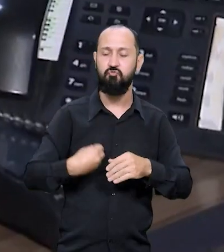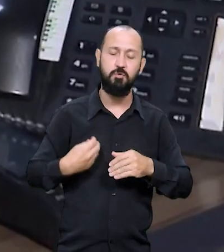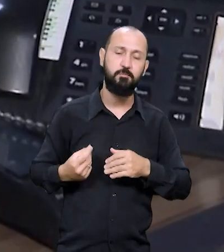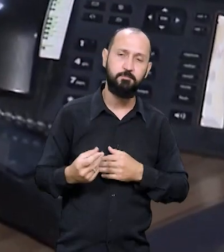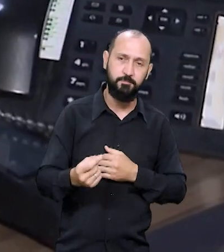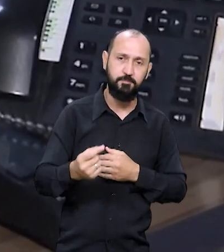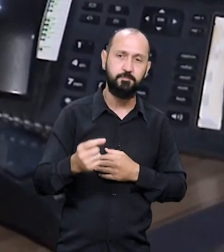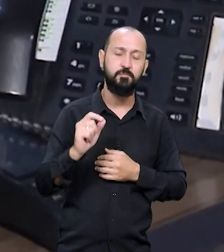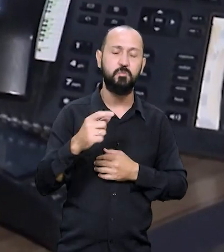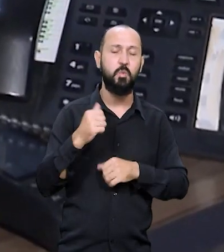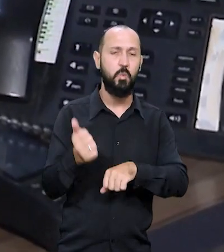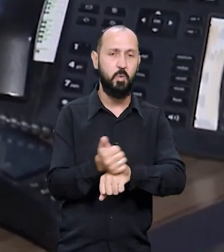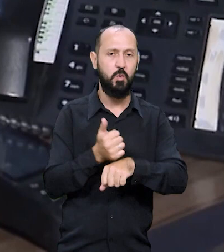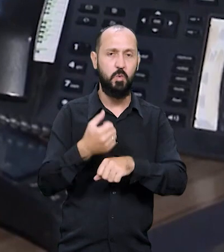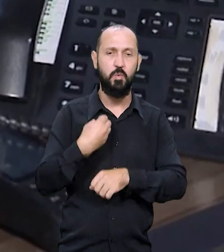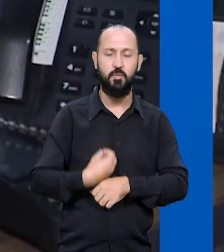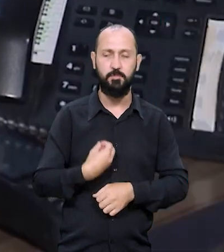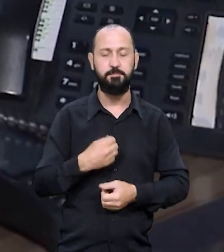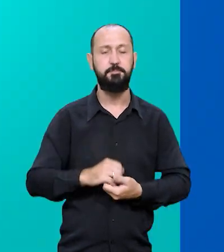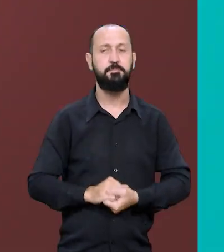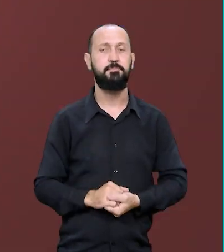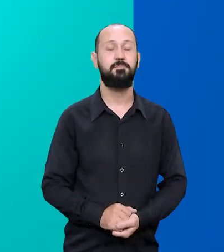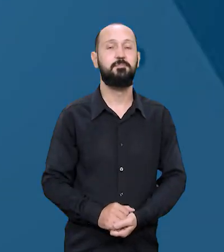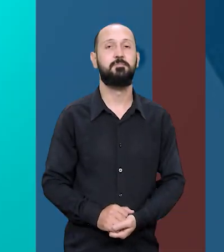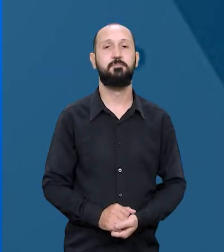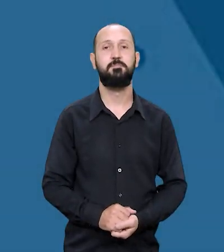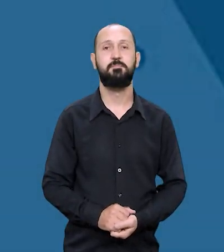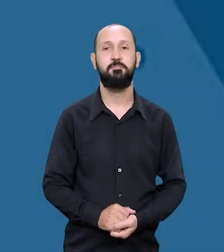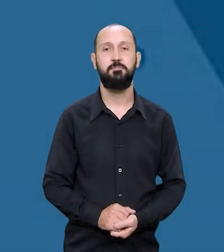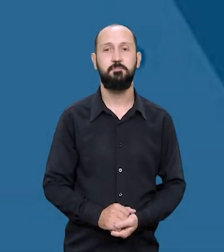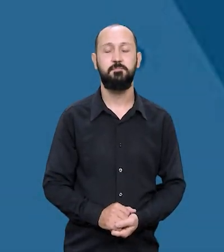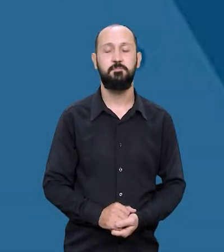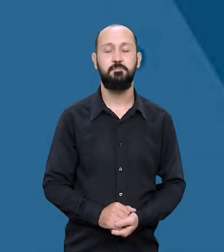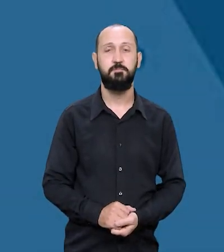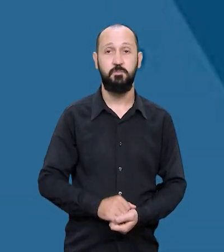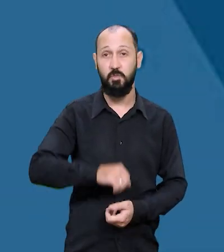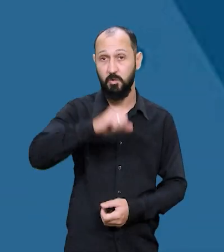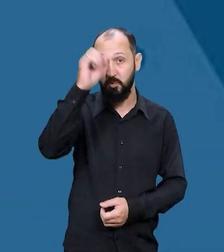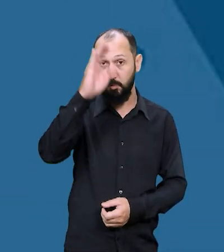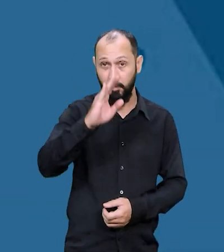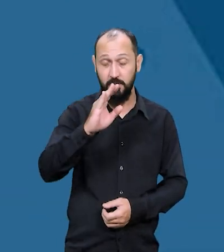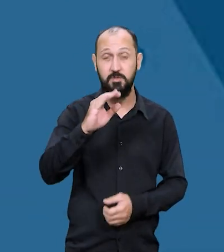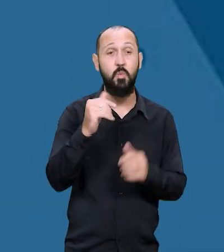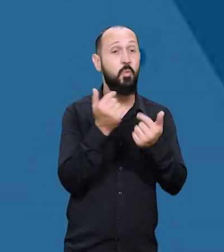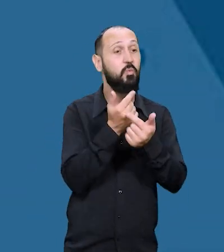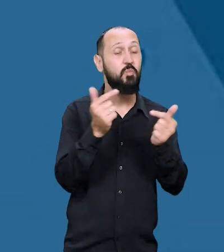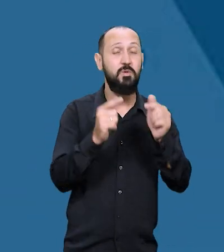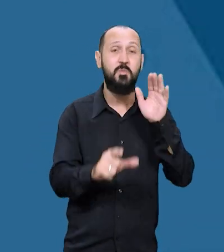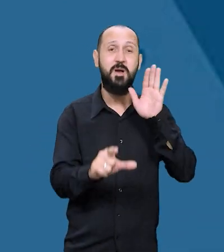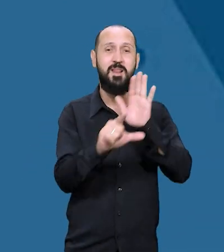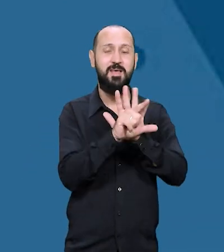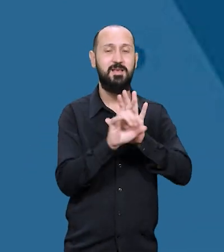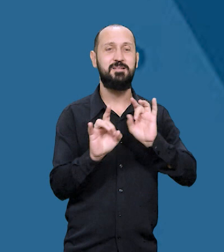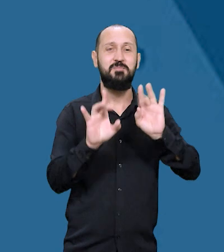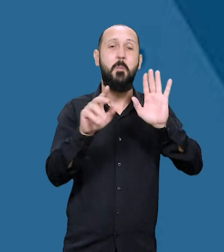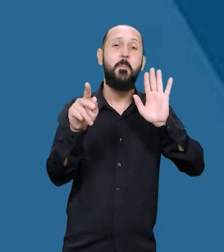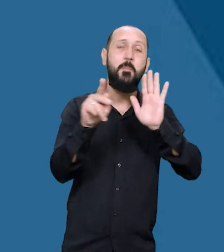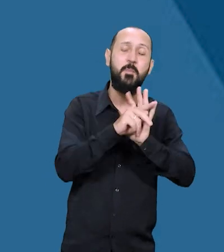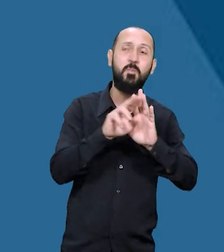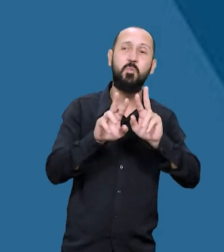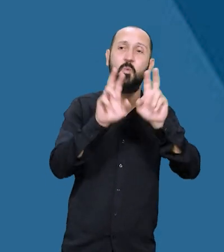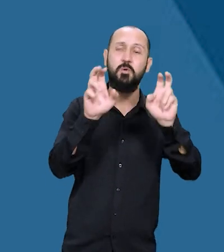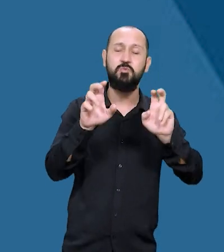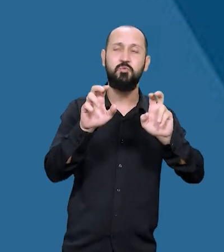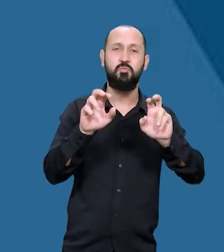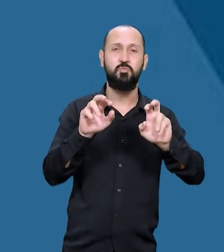nossa longevidade com qualidade de vida. No Brasil, não existe uma lei específica que trate do